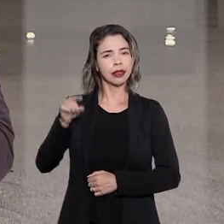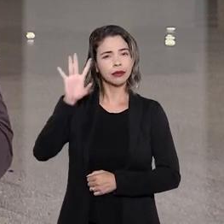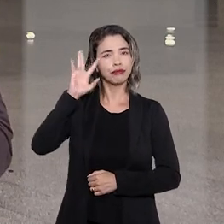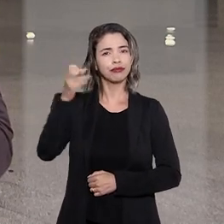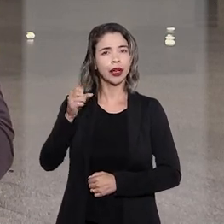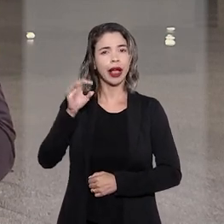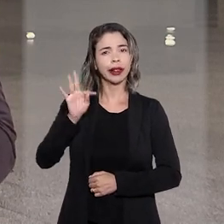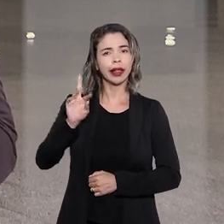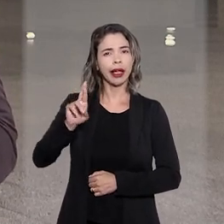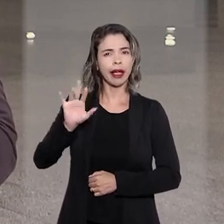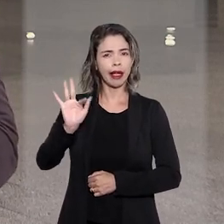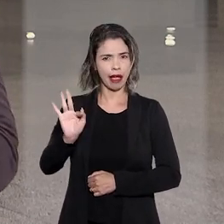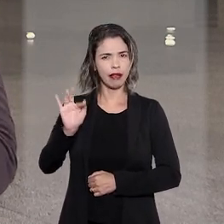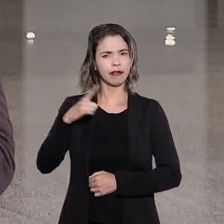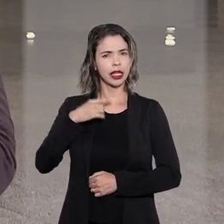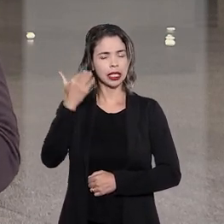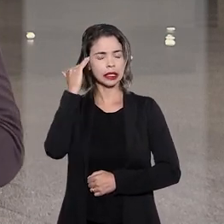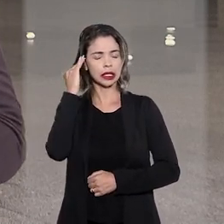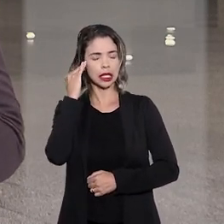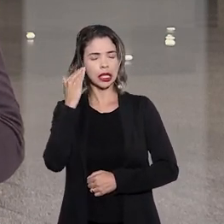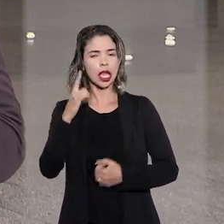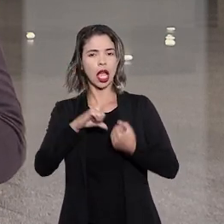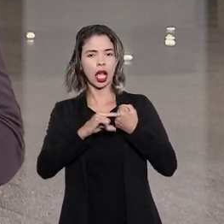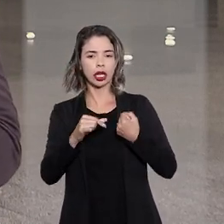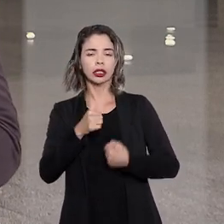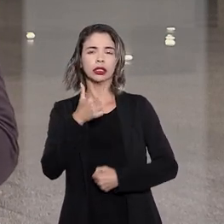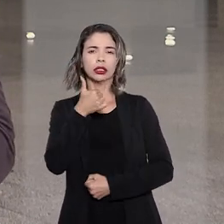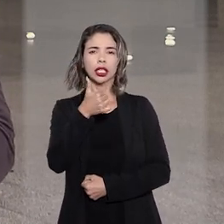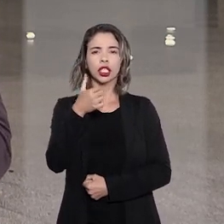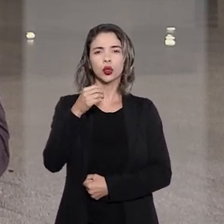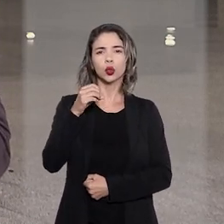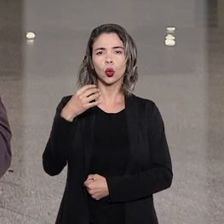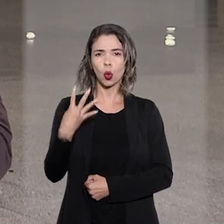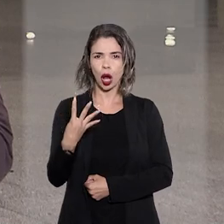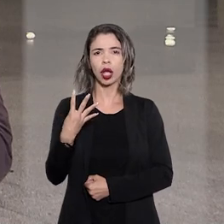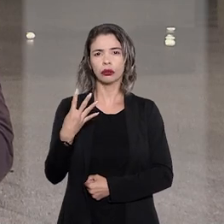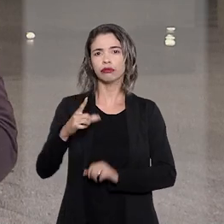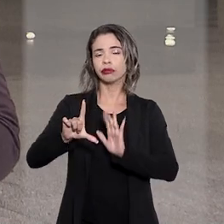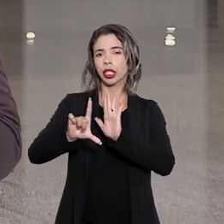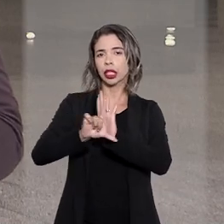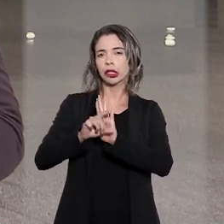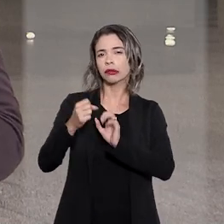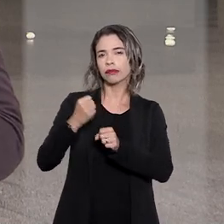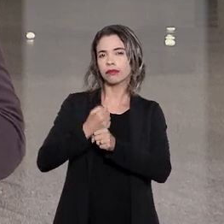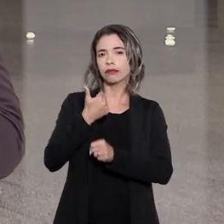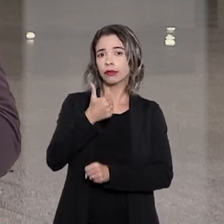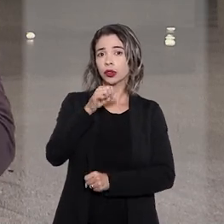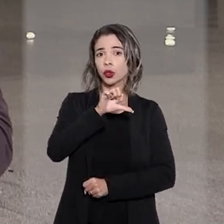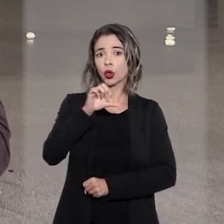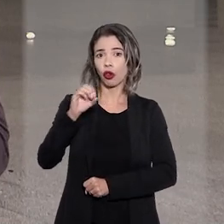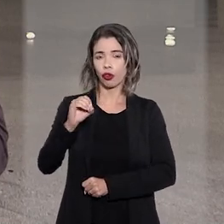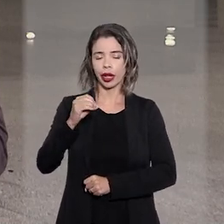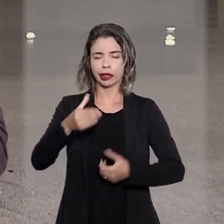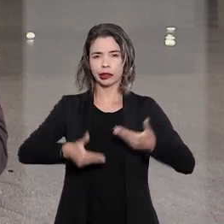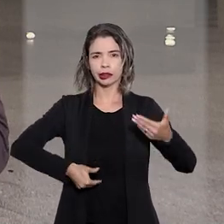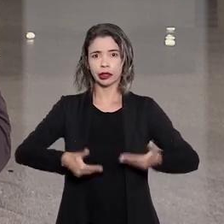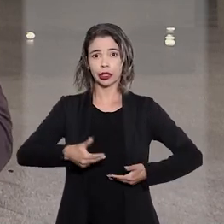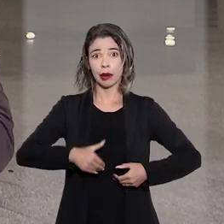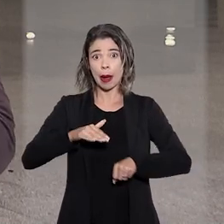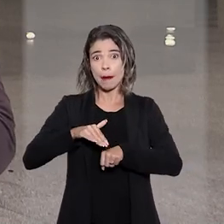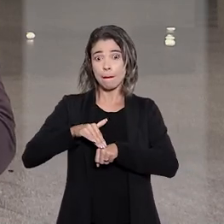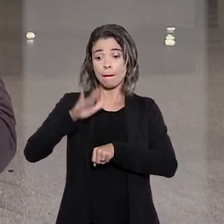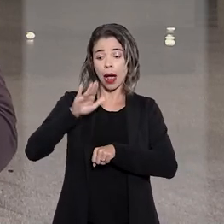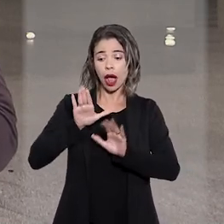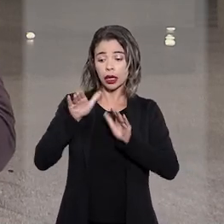TRF-2 ao interpretar o artigo 74 da Lei 8.112 de 1990, segundo o qual o serviço